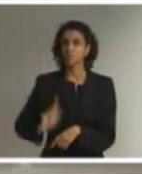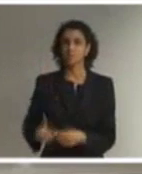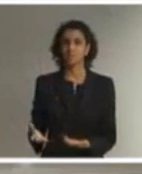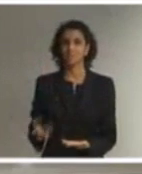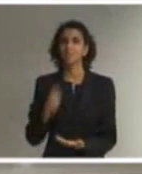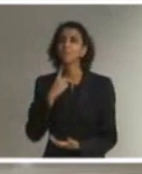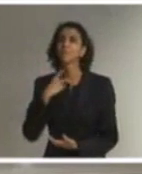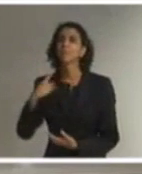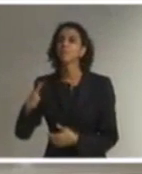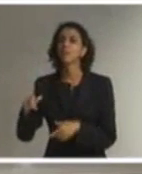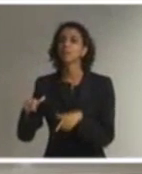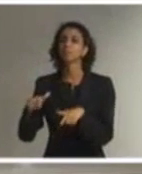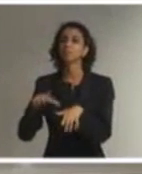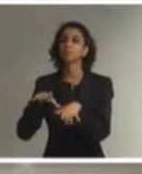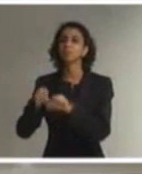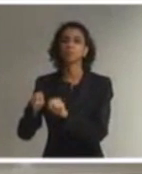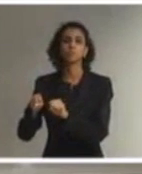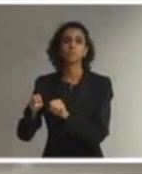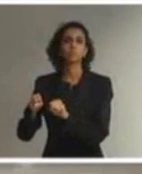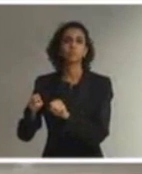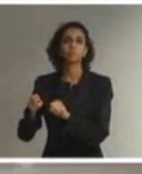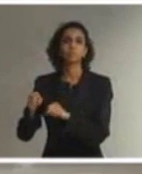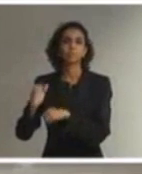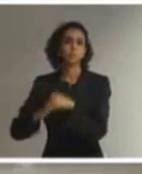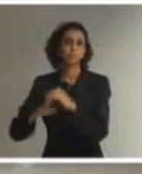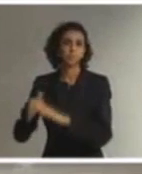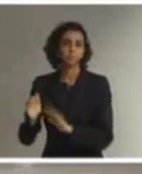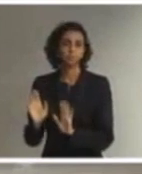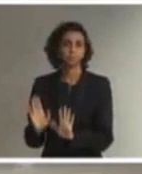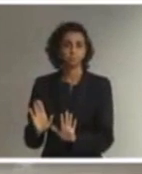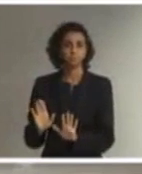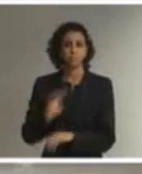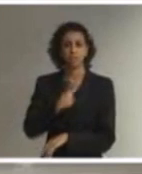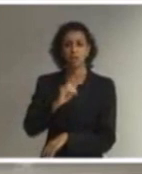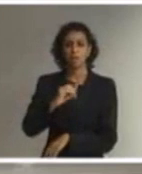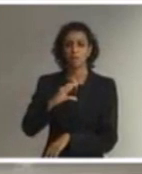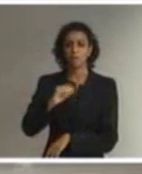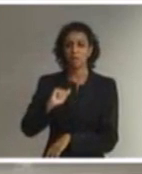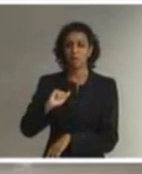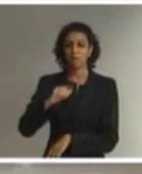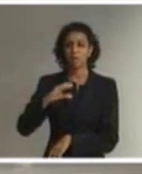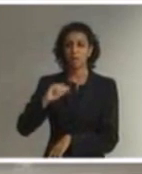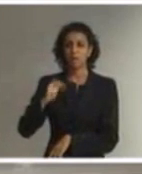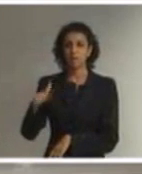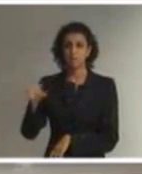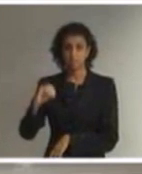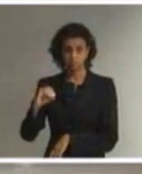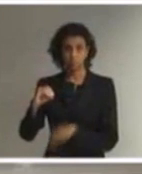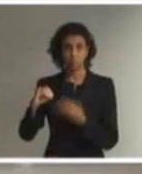Ora, ao remeter ao aspecto da vocação, está